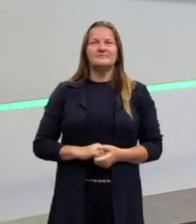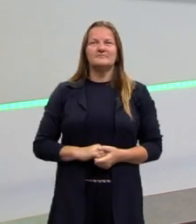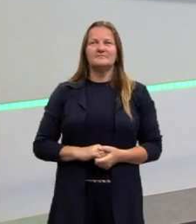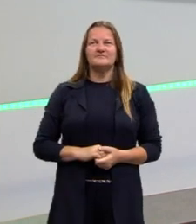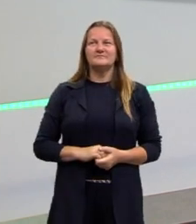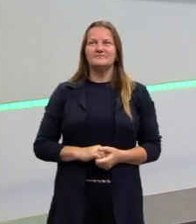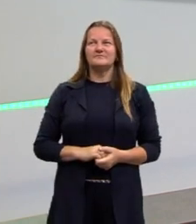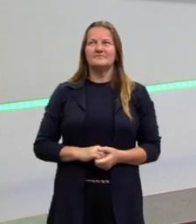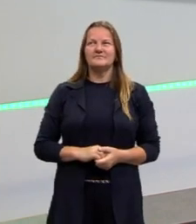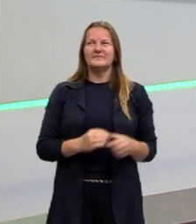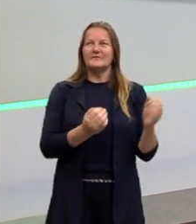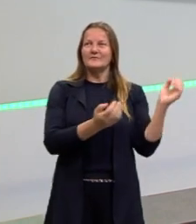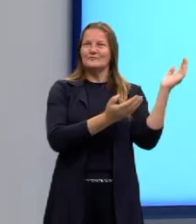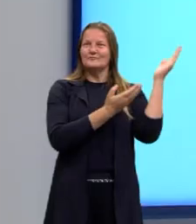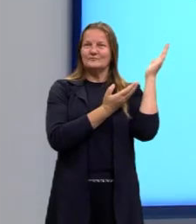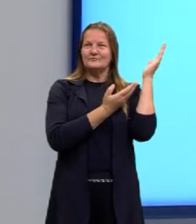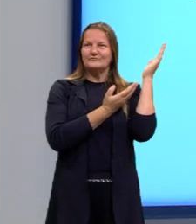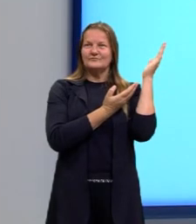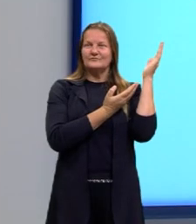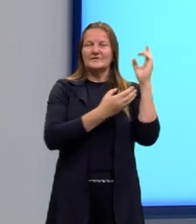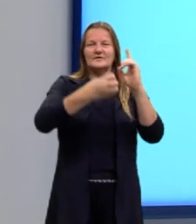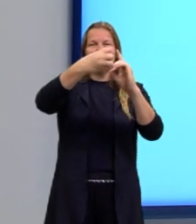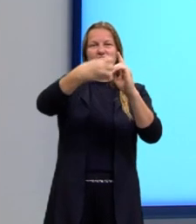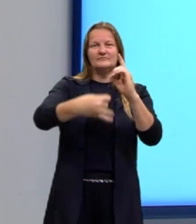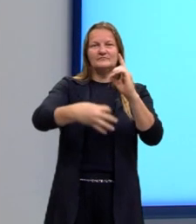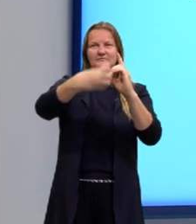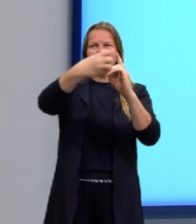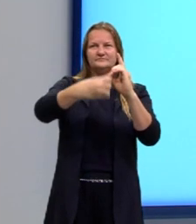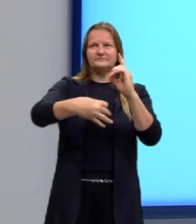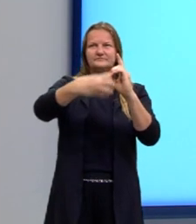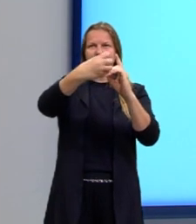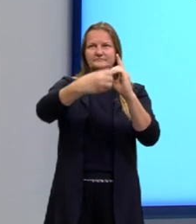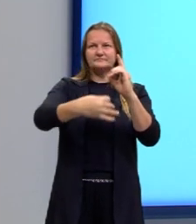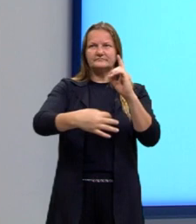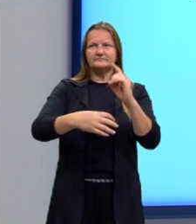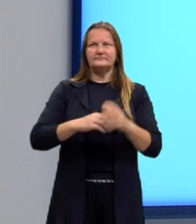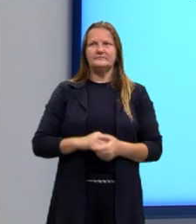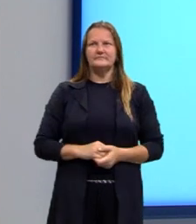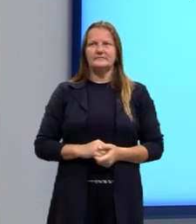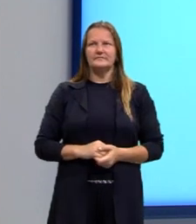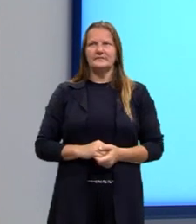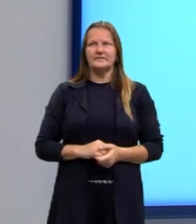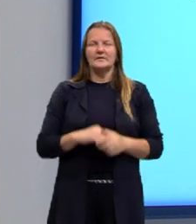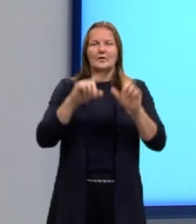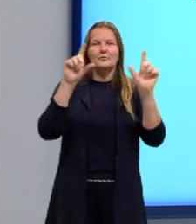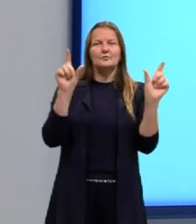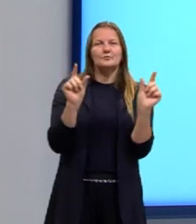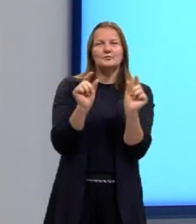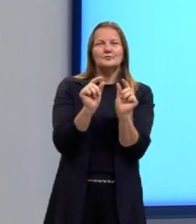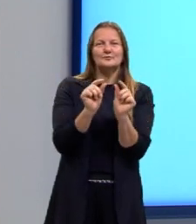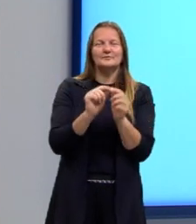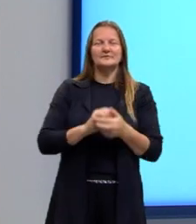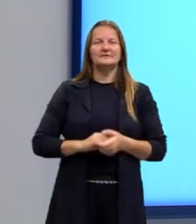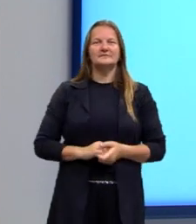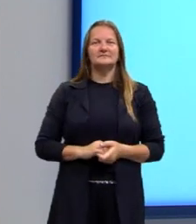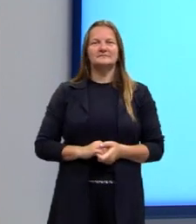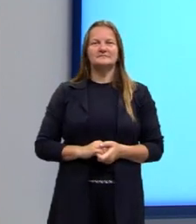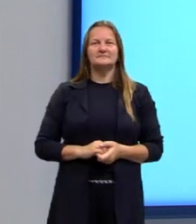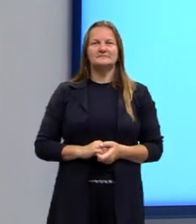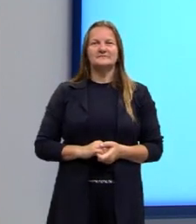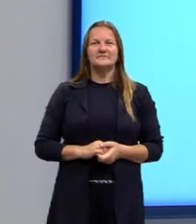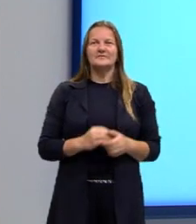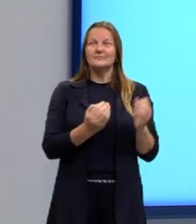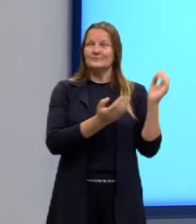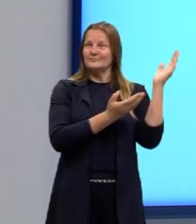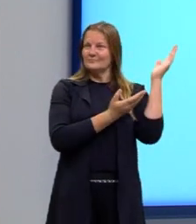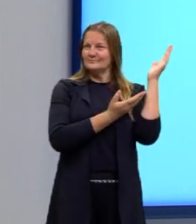vem para cá, para a nossa breve definição. Começamos com as nossas breves definições, e nessa que está na tela no